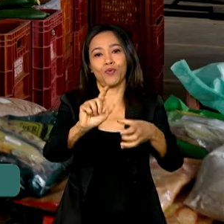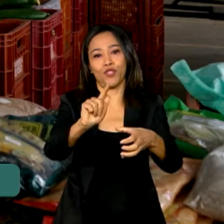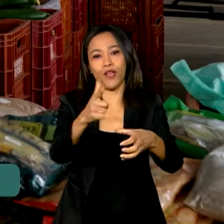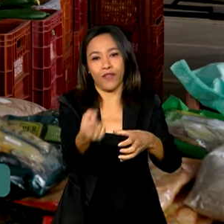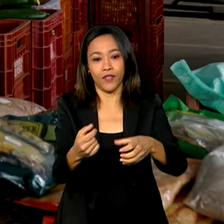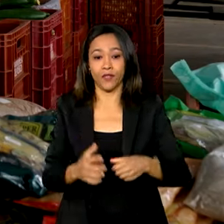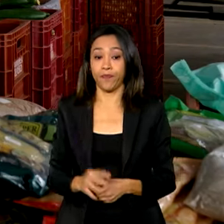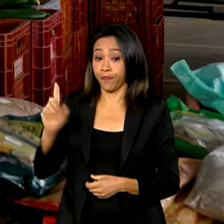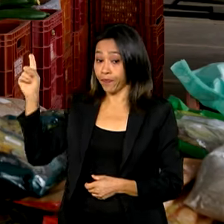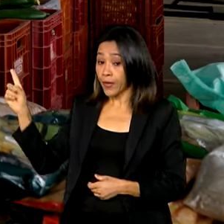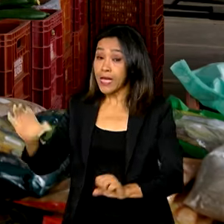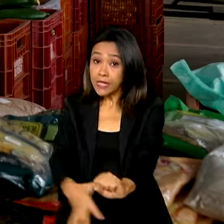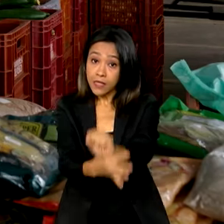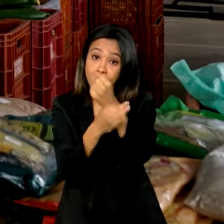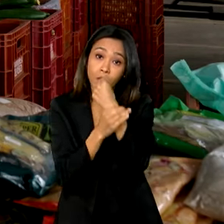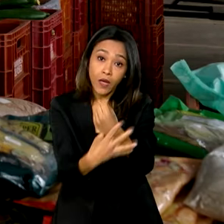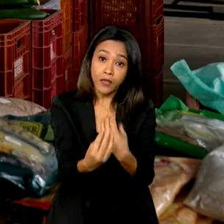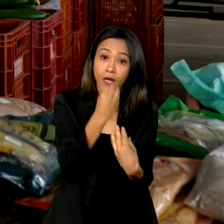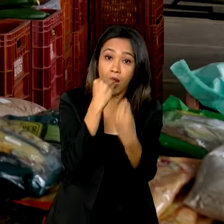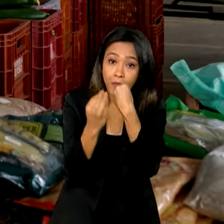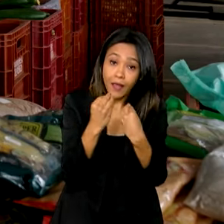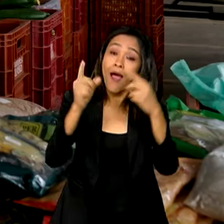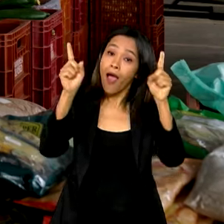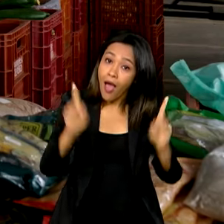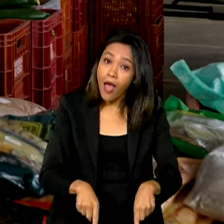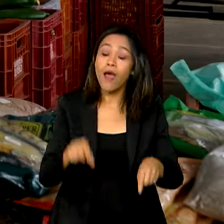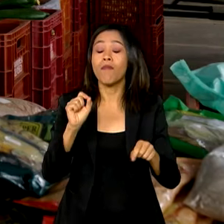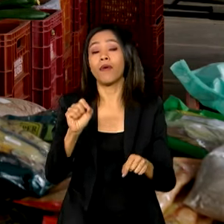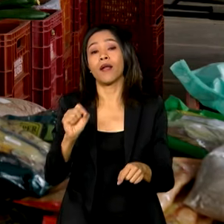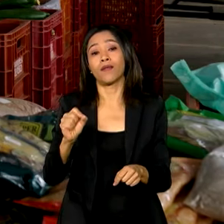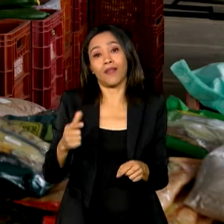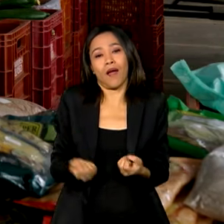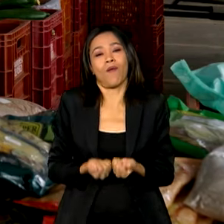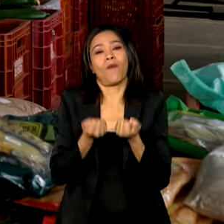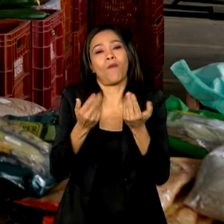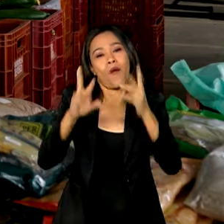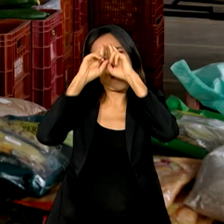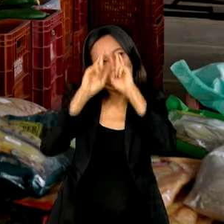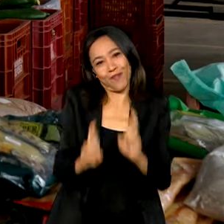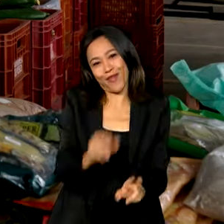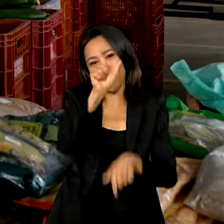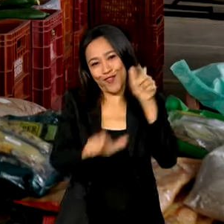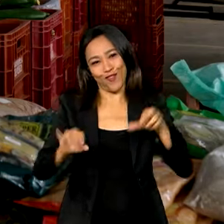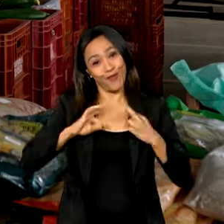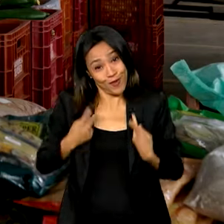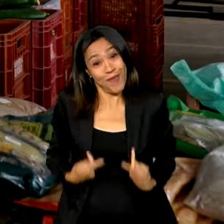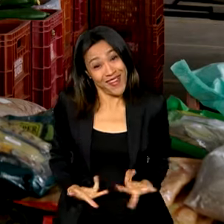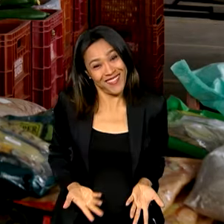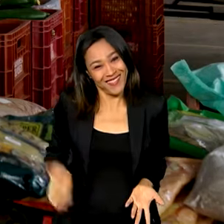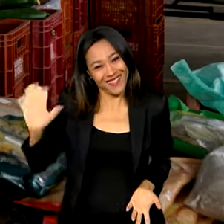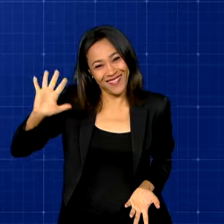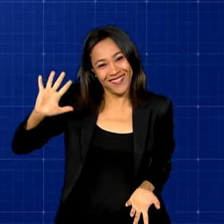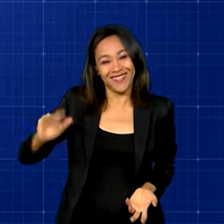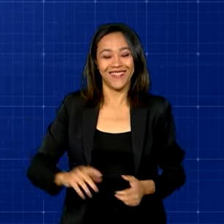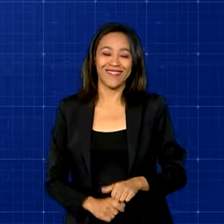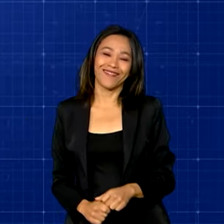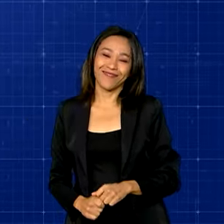promover a segurança alimentar é o mínimo para garantir uma existência digna a todo ser humano. Até a próxima!